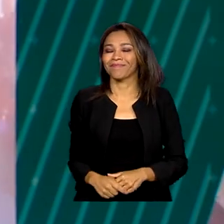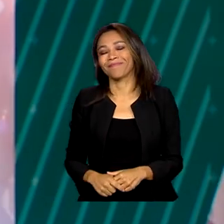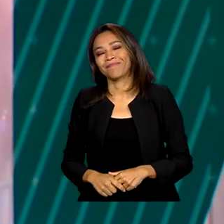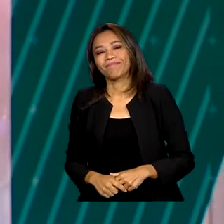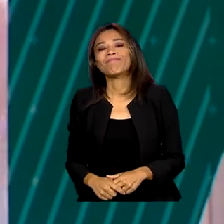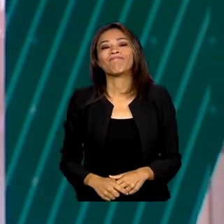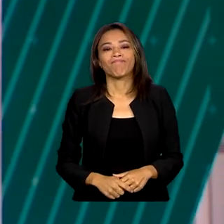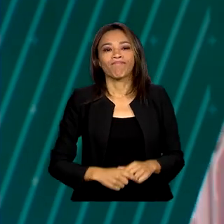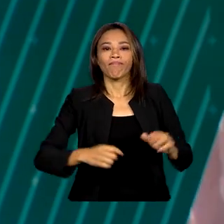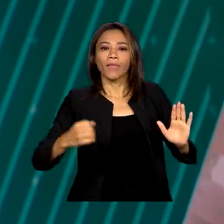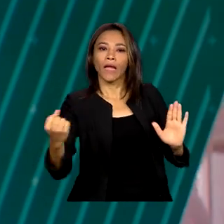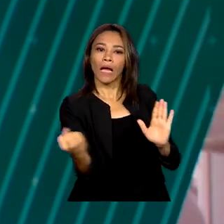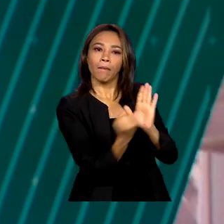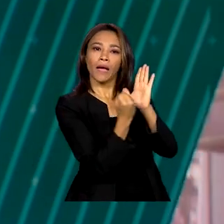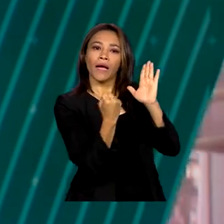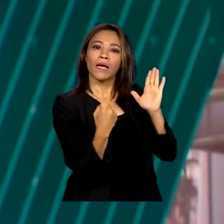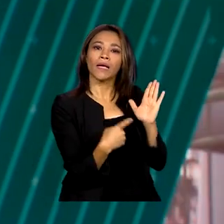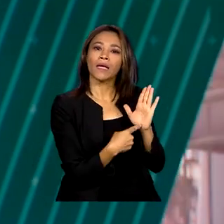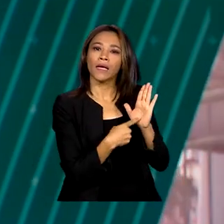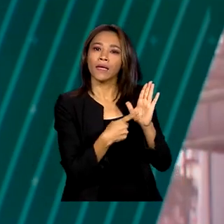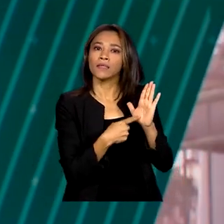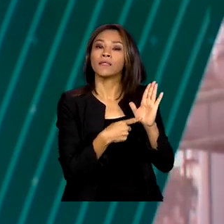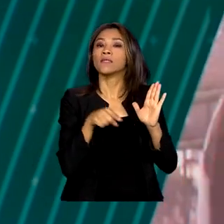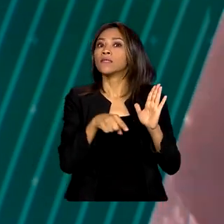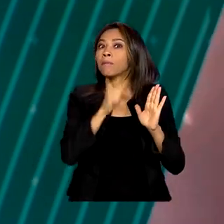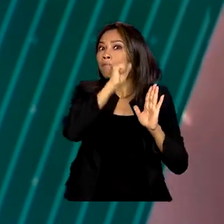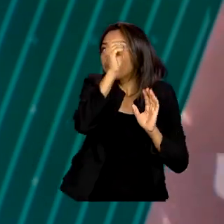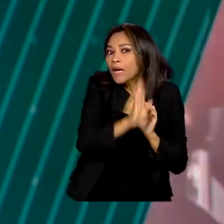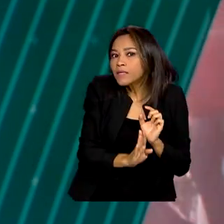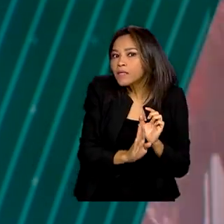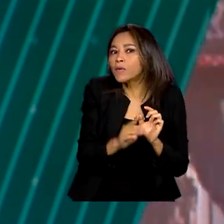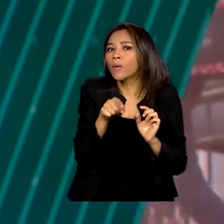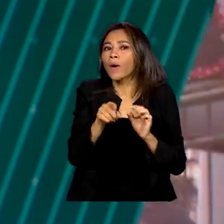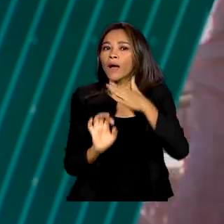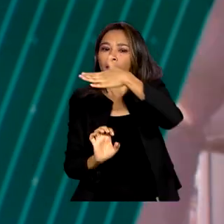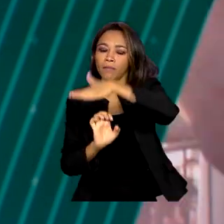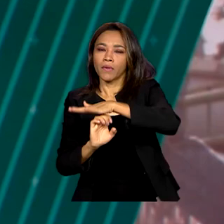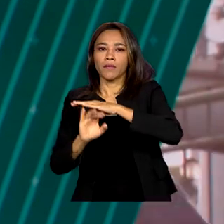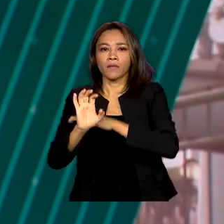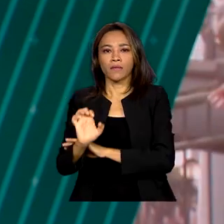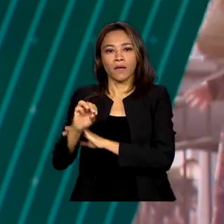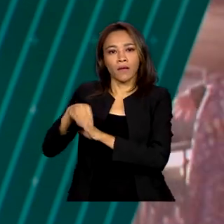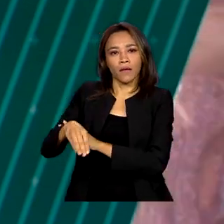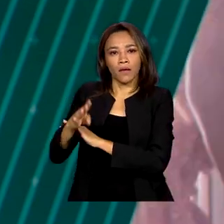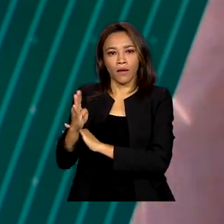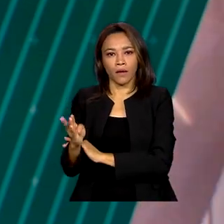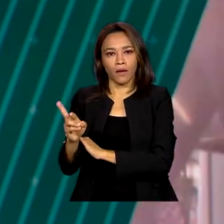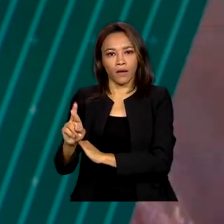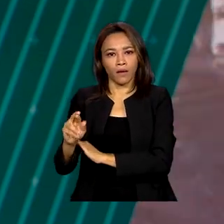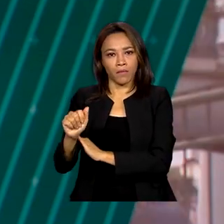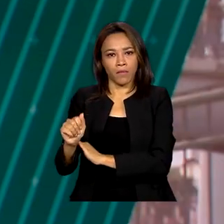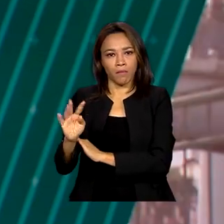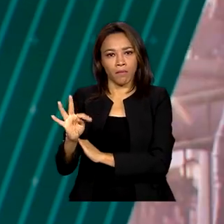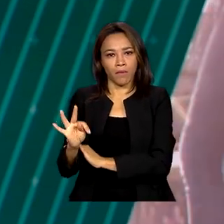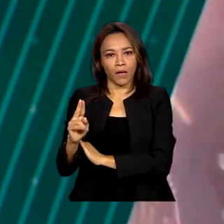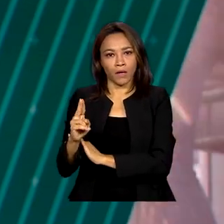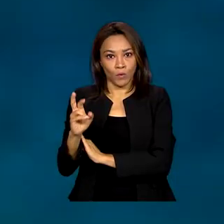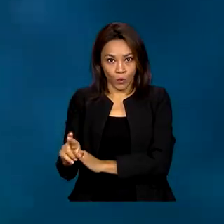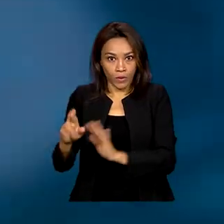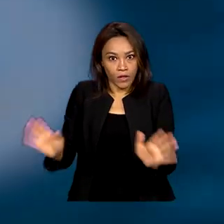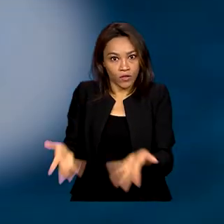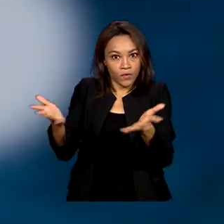A marca Brasil com S está de volta. A EmbraTour quer mostrar a diversidade do país e promover ações no exterior.